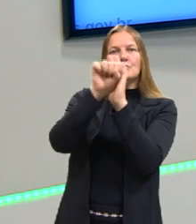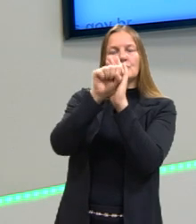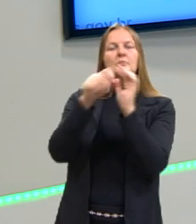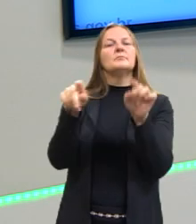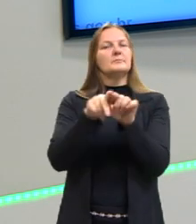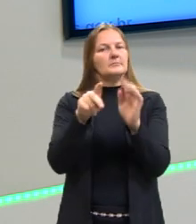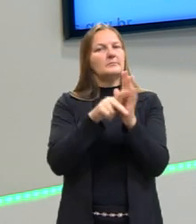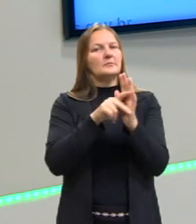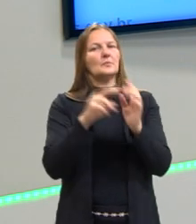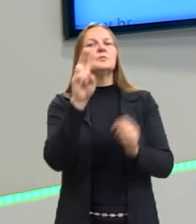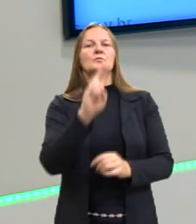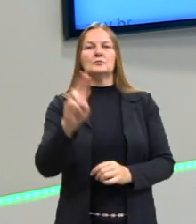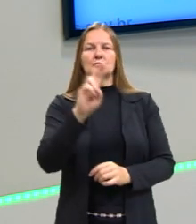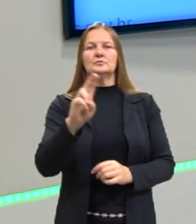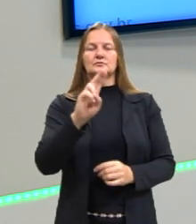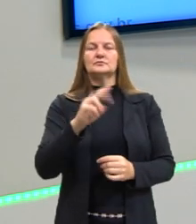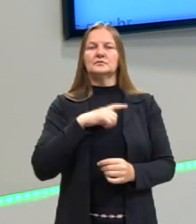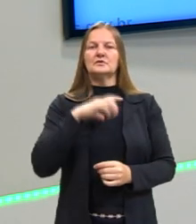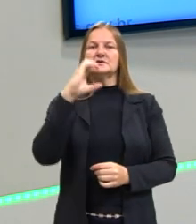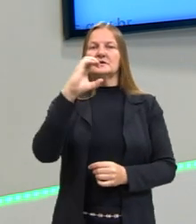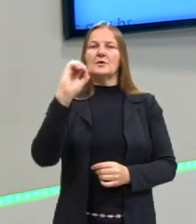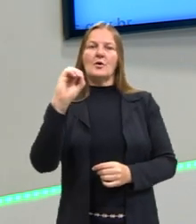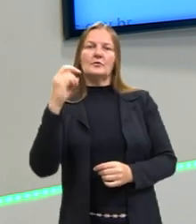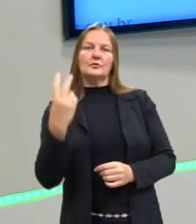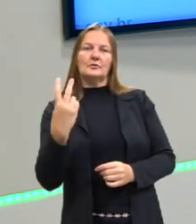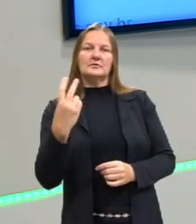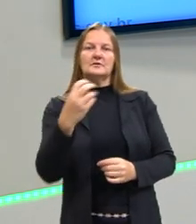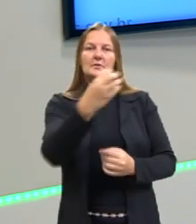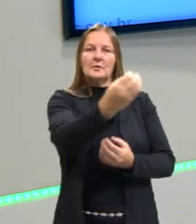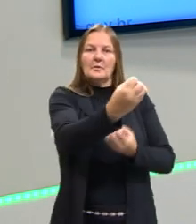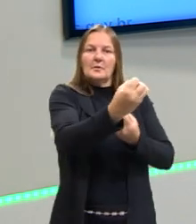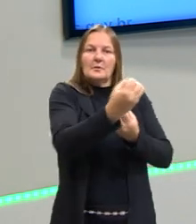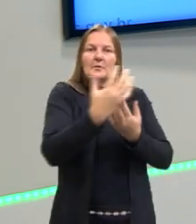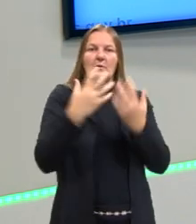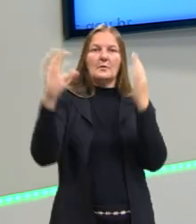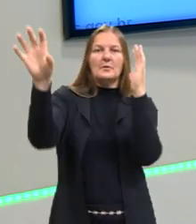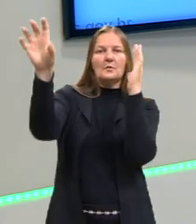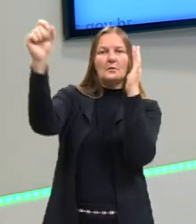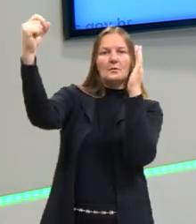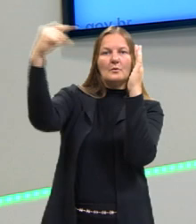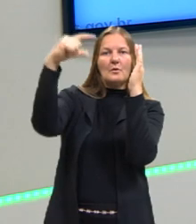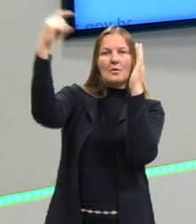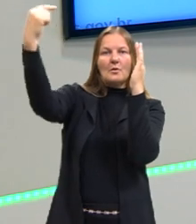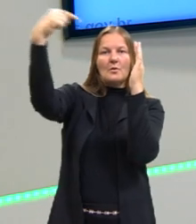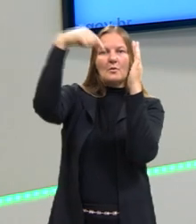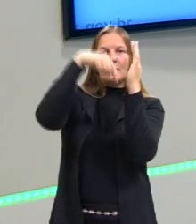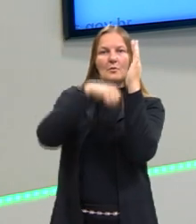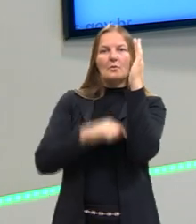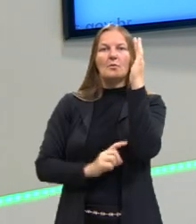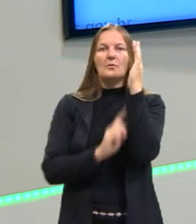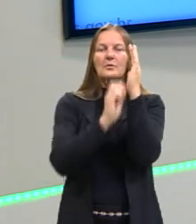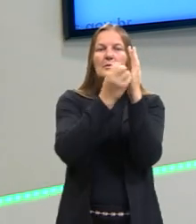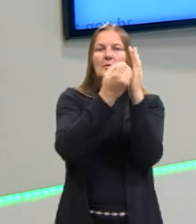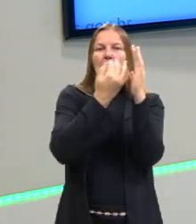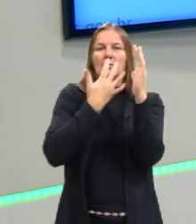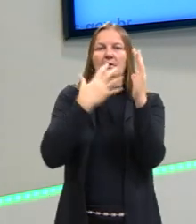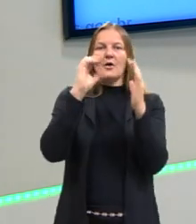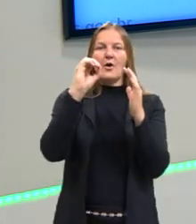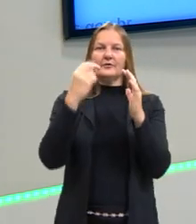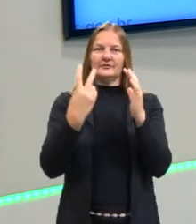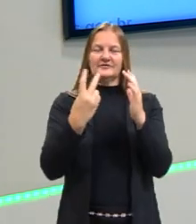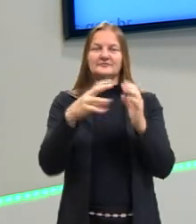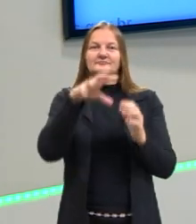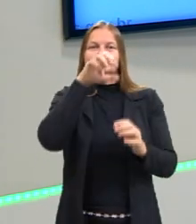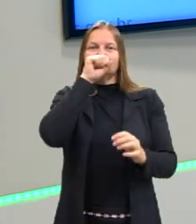utilizam o dióxido de carbono e liberam o nosso oxigênio. Então, esse ciclo, ele existe, a gente precisa dele,